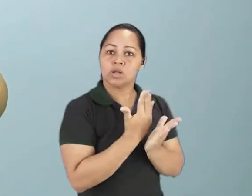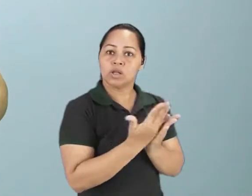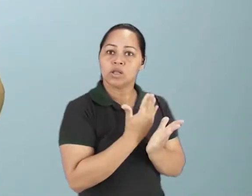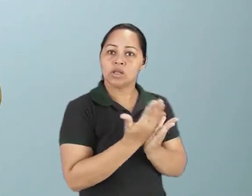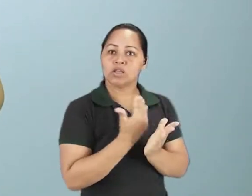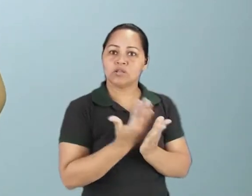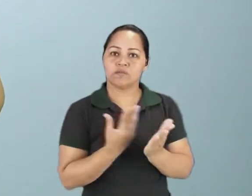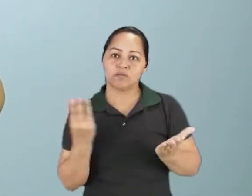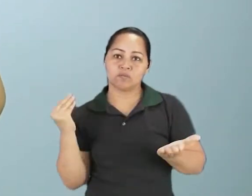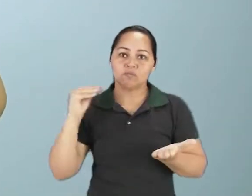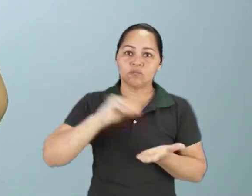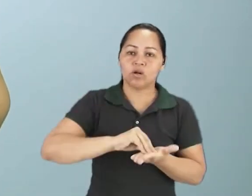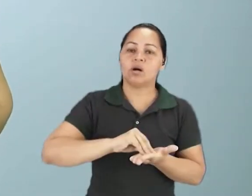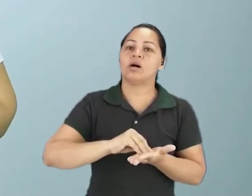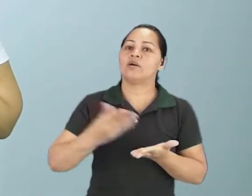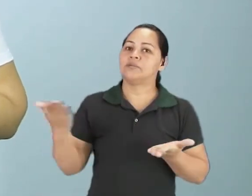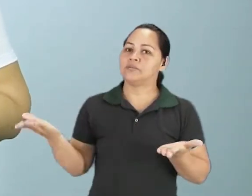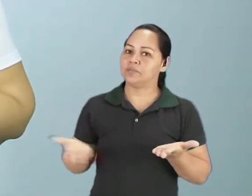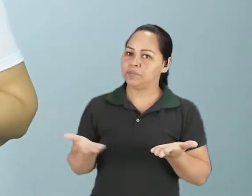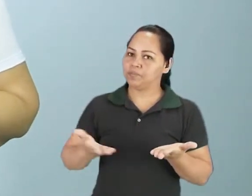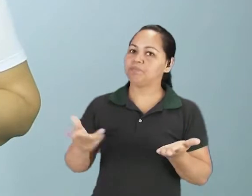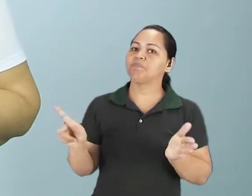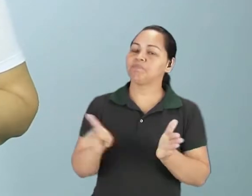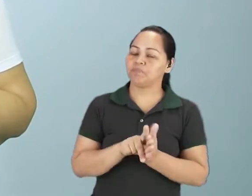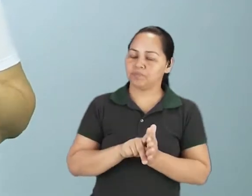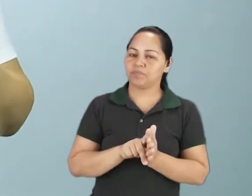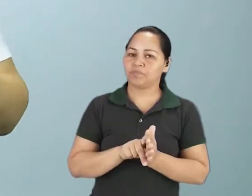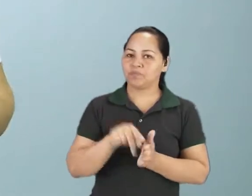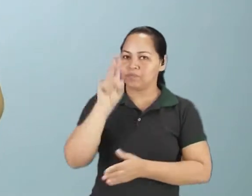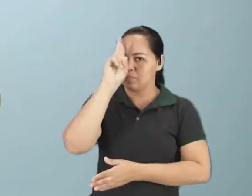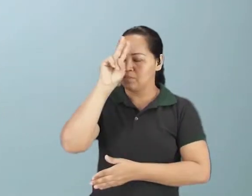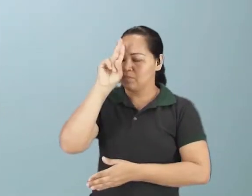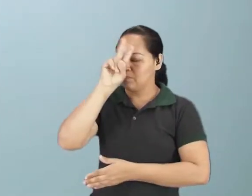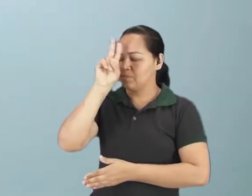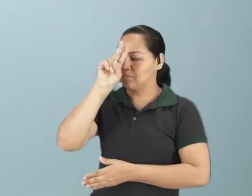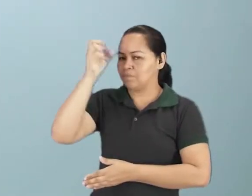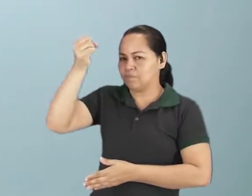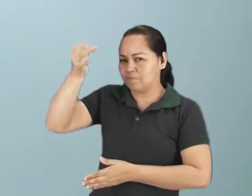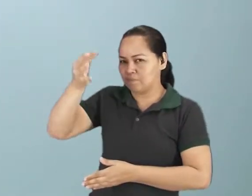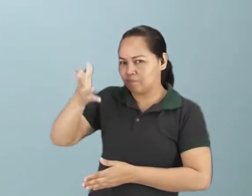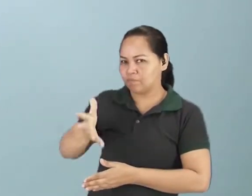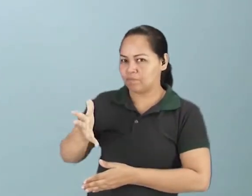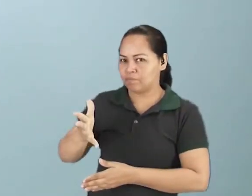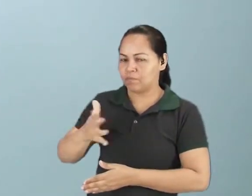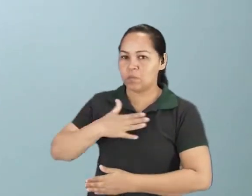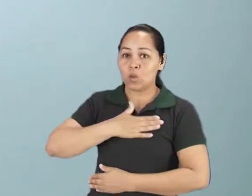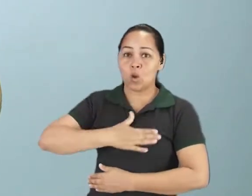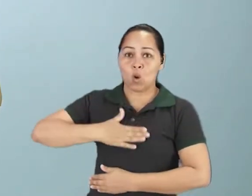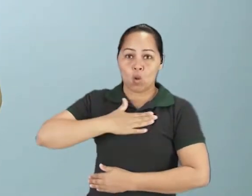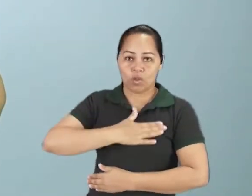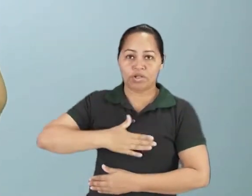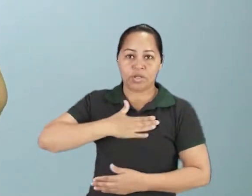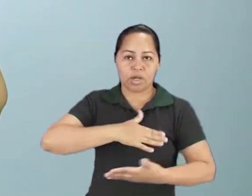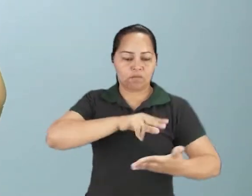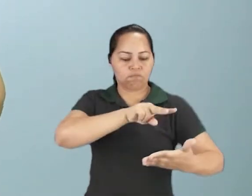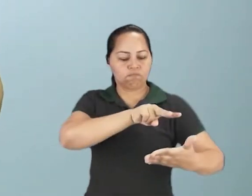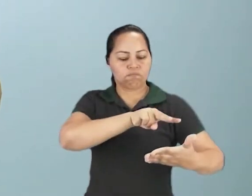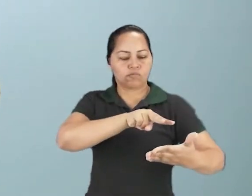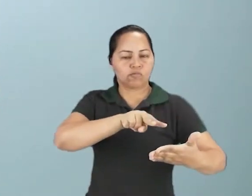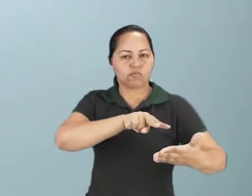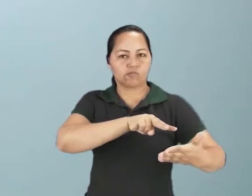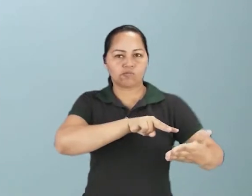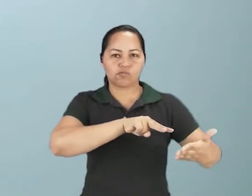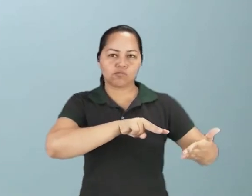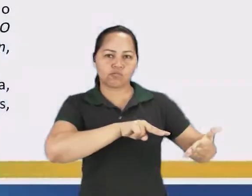marcaram a nossa história. Então, gostar de ler, galera, só para ficar bem claro, é o